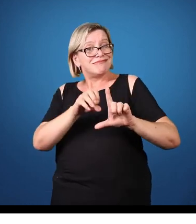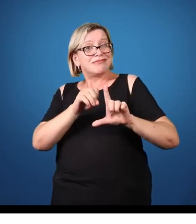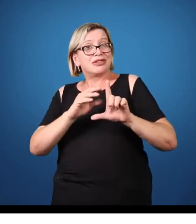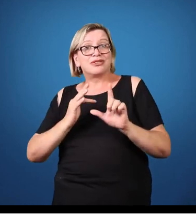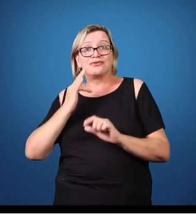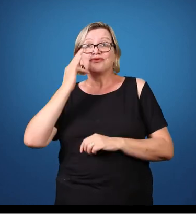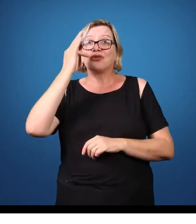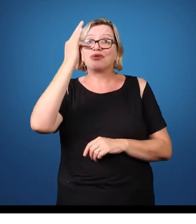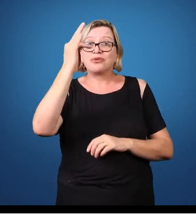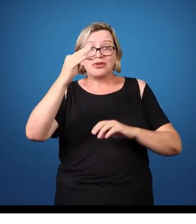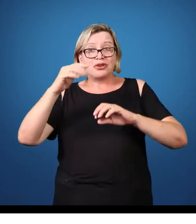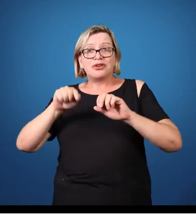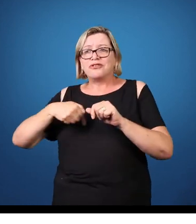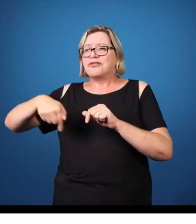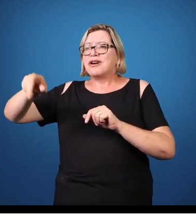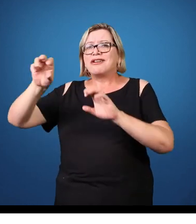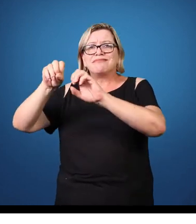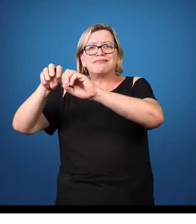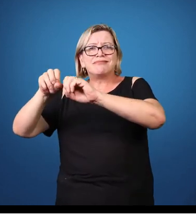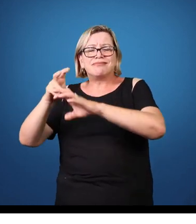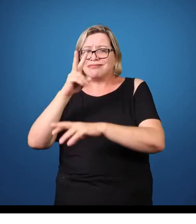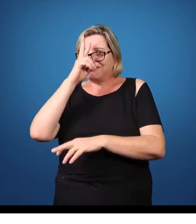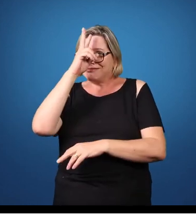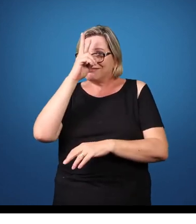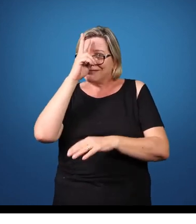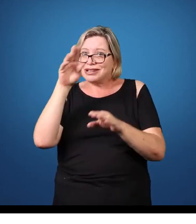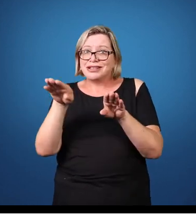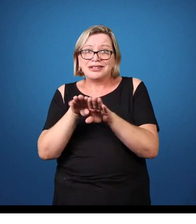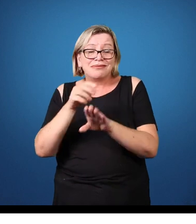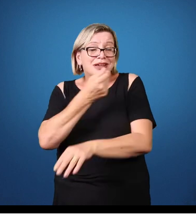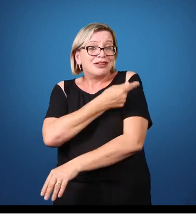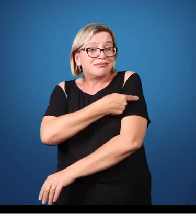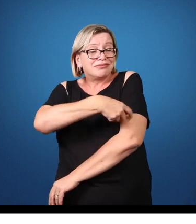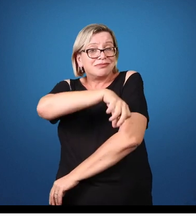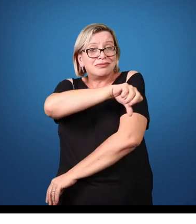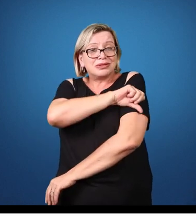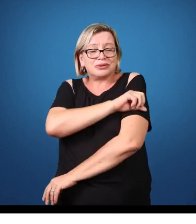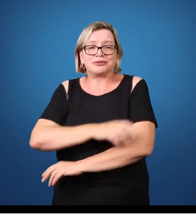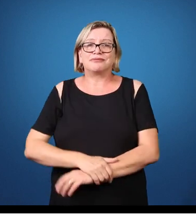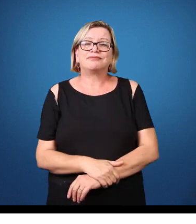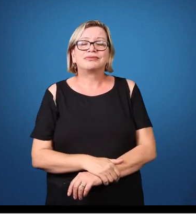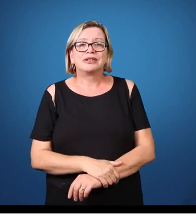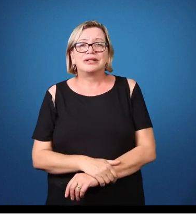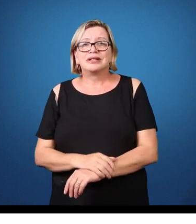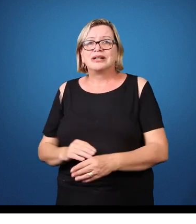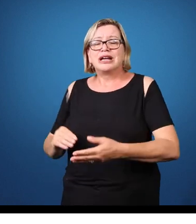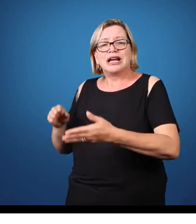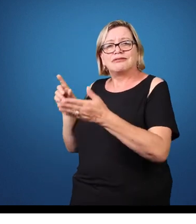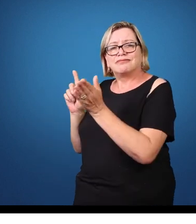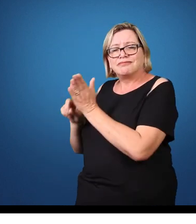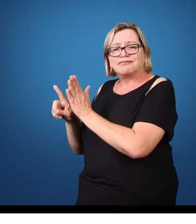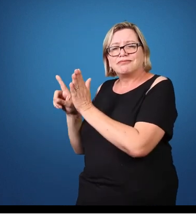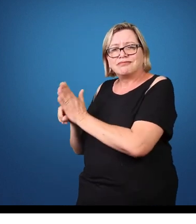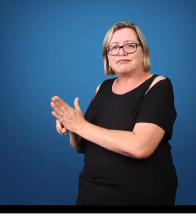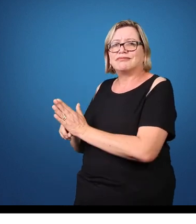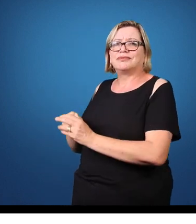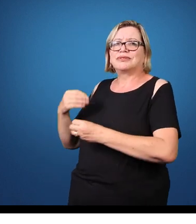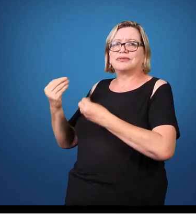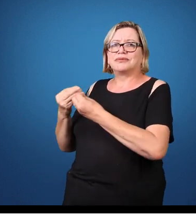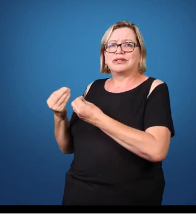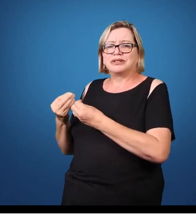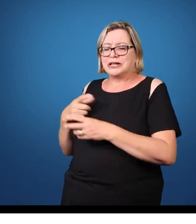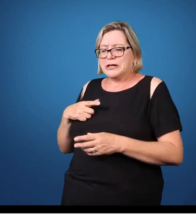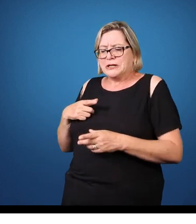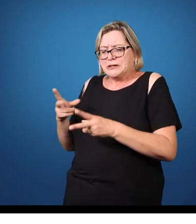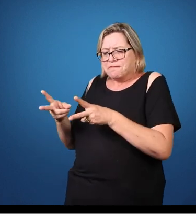Quando alguém se depara com essa situação, ela deve procurar um documento, um guia como o DSM ou, antes, procurar um profissional da